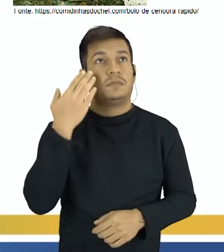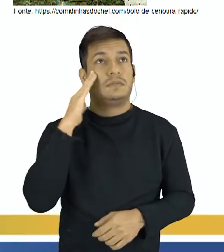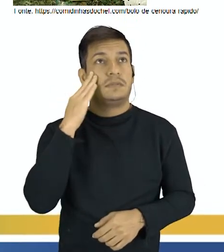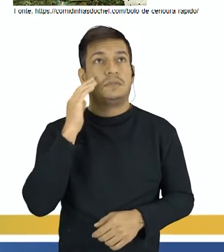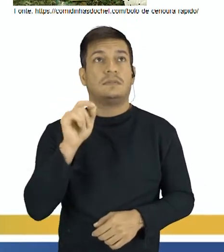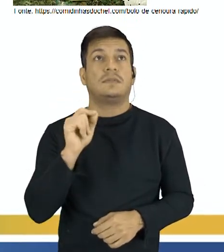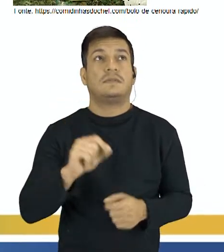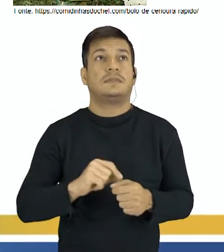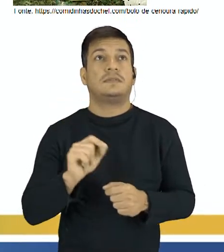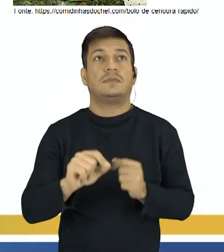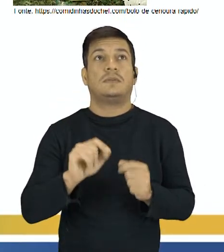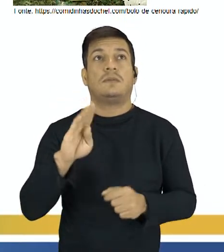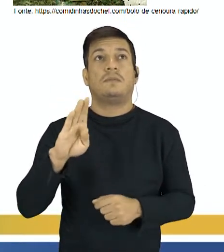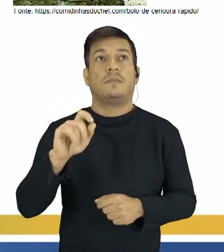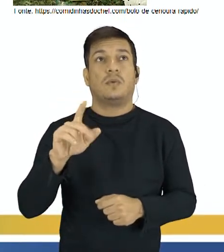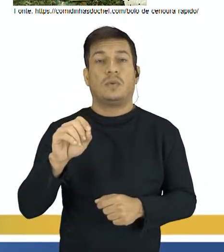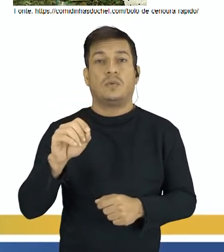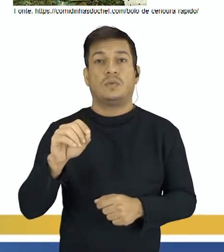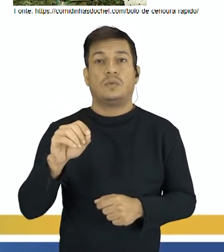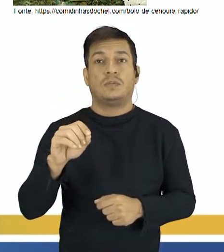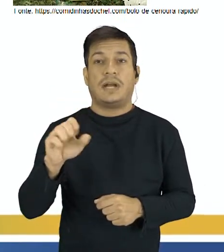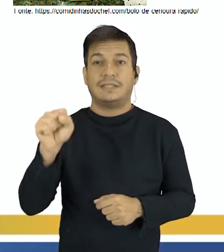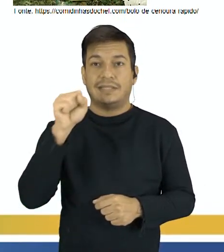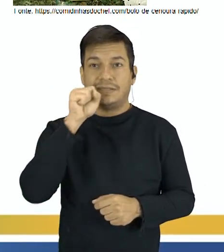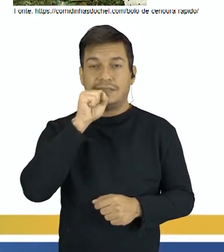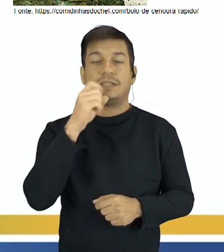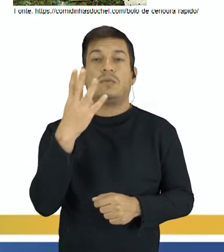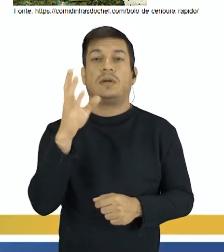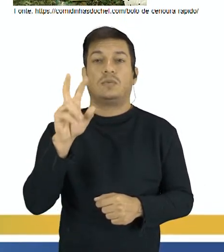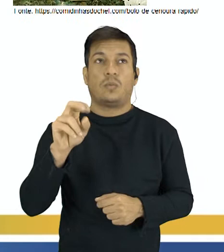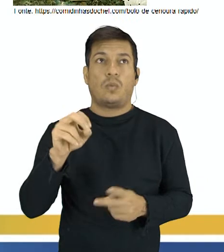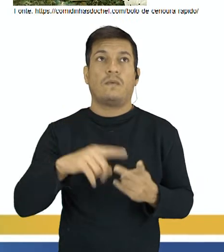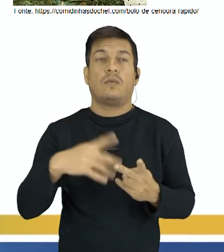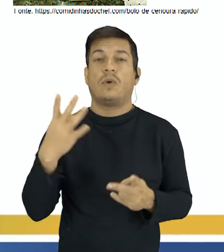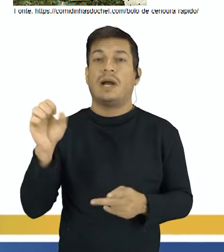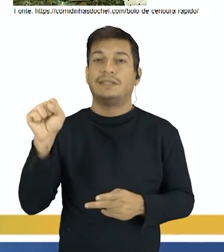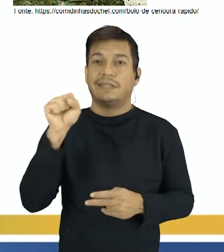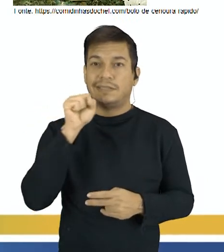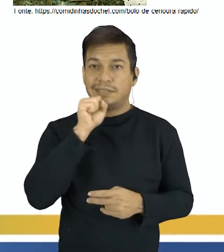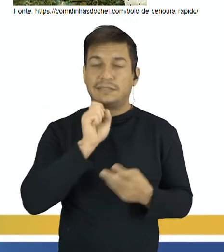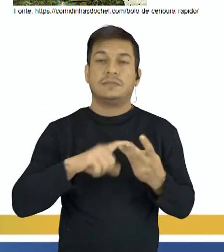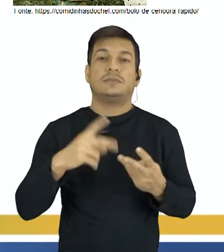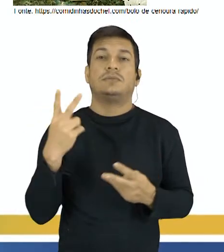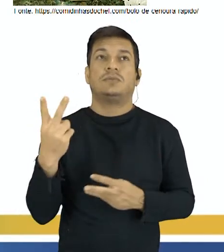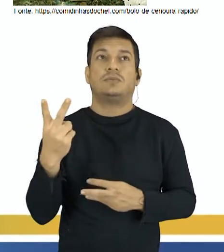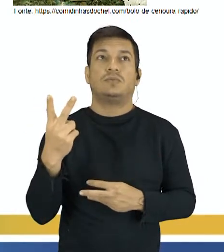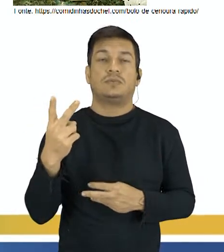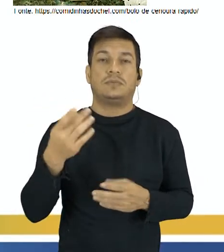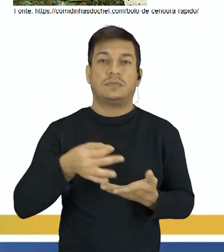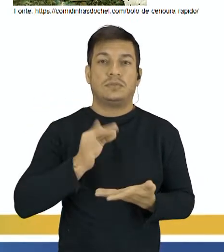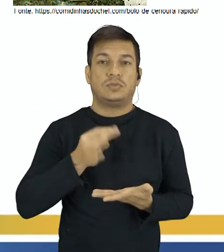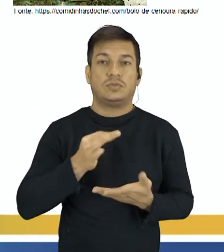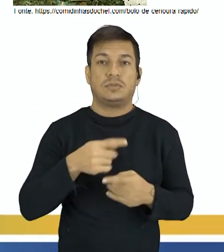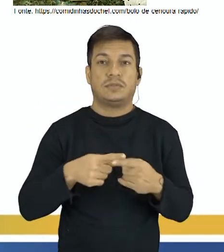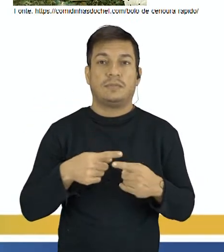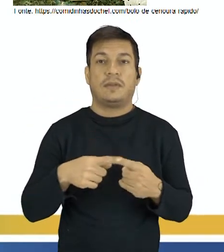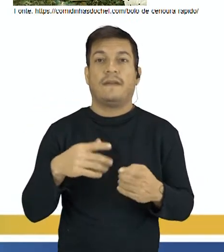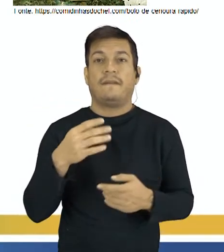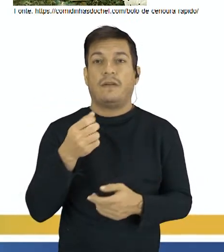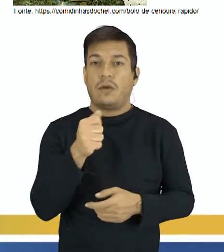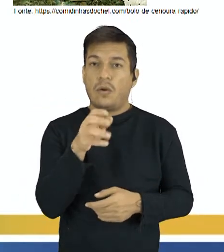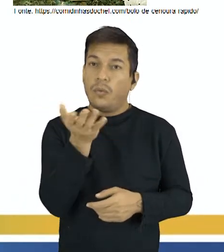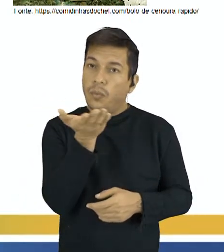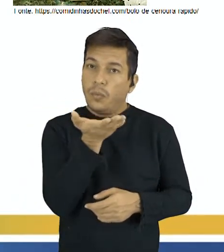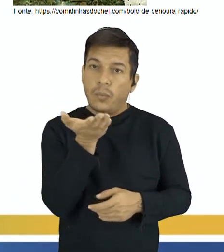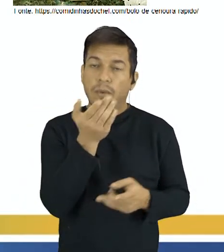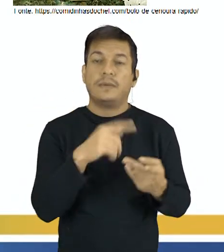fazer um bolo de cenoura. A gente tem 4 ovos, 4 cenouras, a gente tem 2 xícaras e meia de farinha,